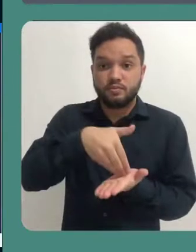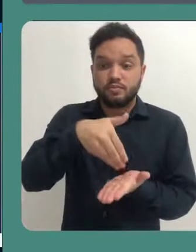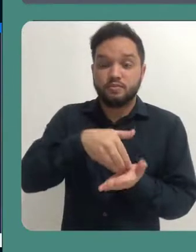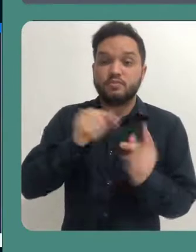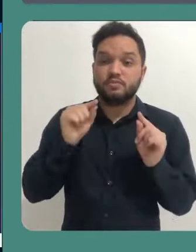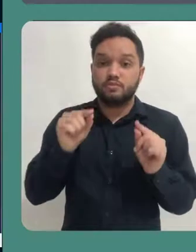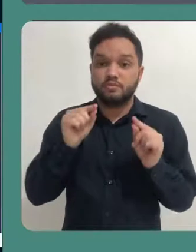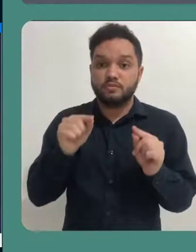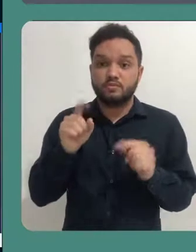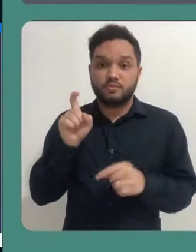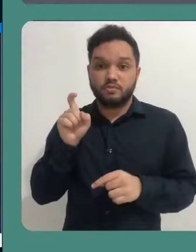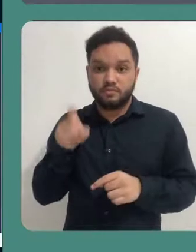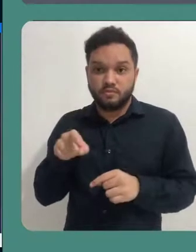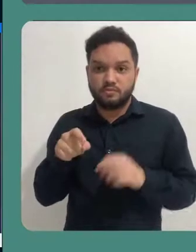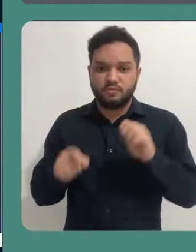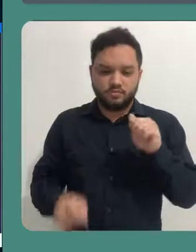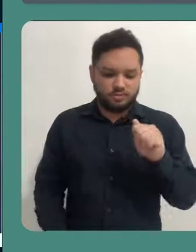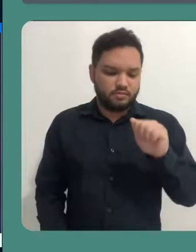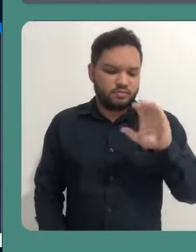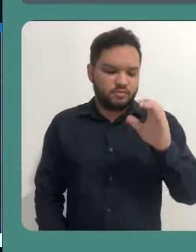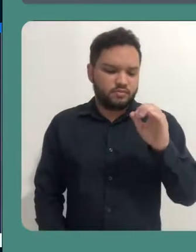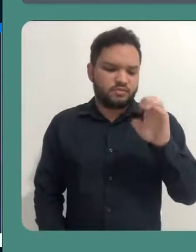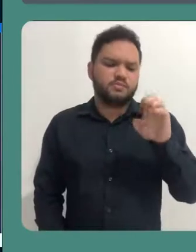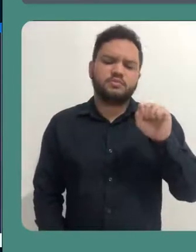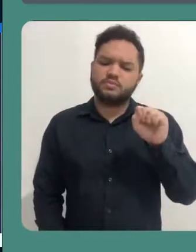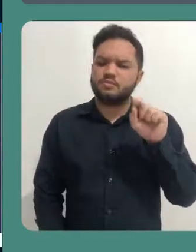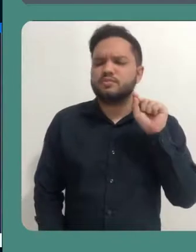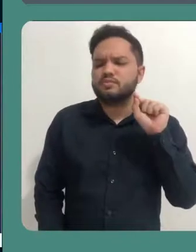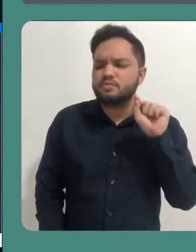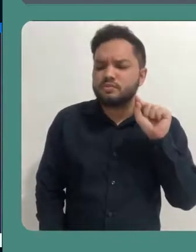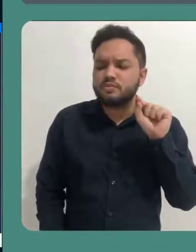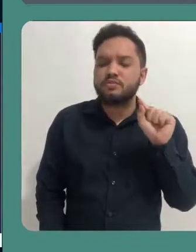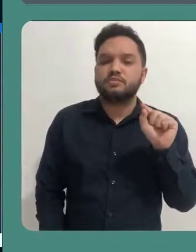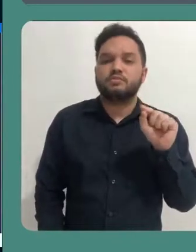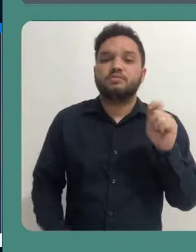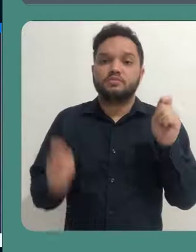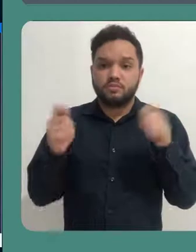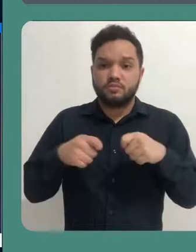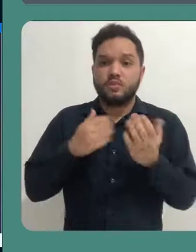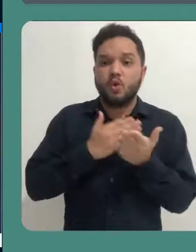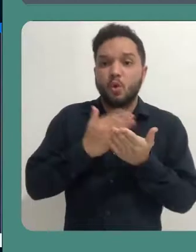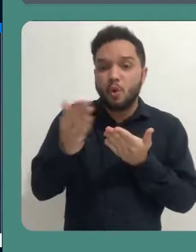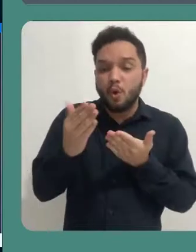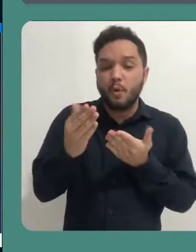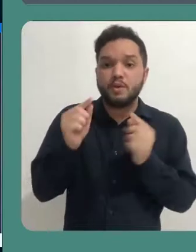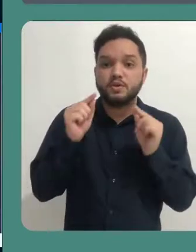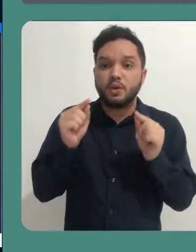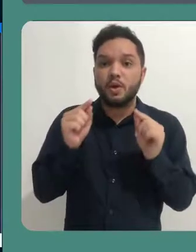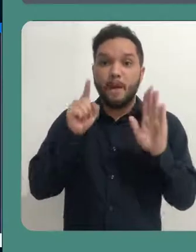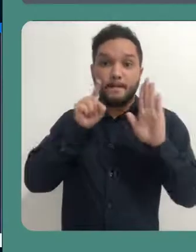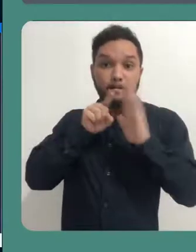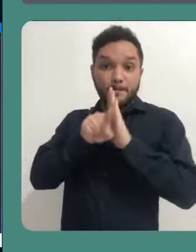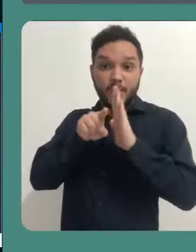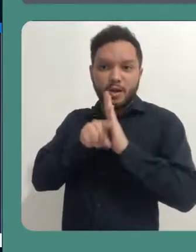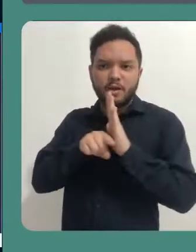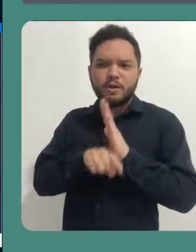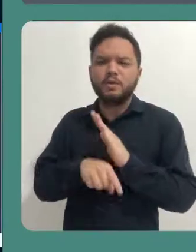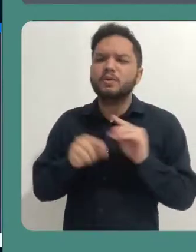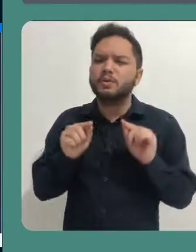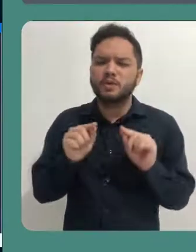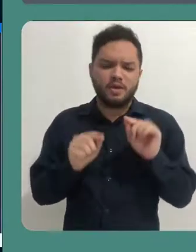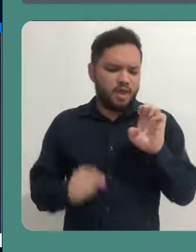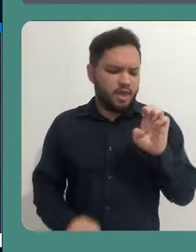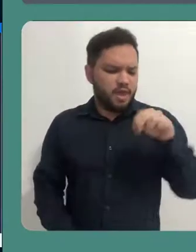Por último, você tem o botão de ações. No botão de ações, você pode iniciar uma enquete.